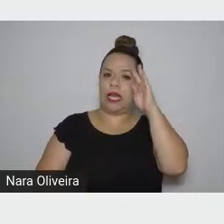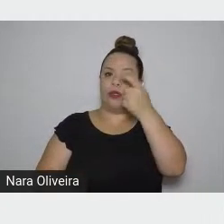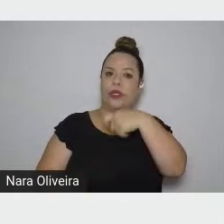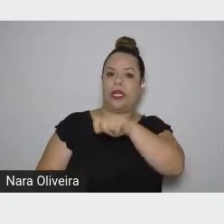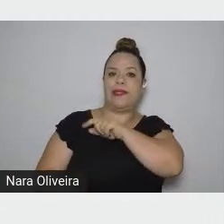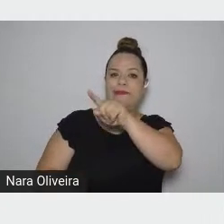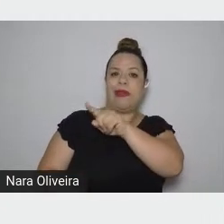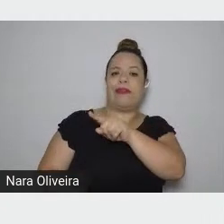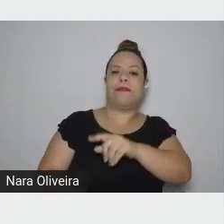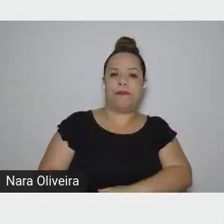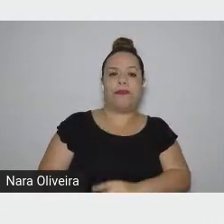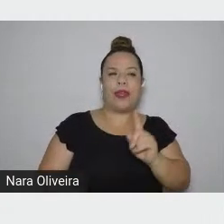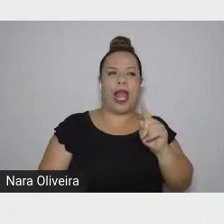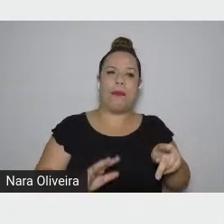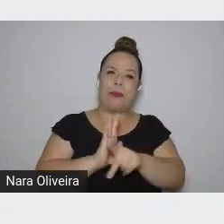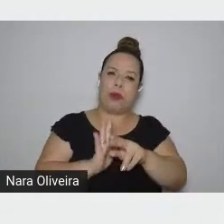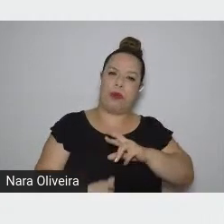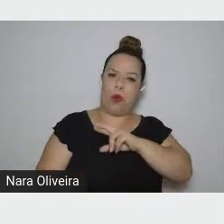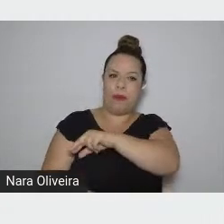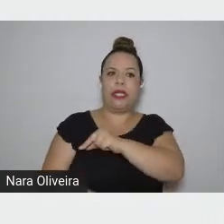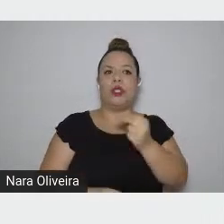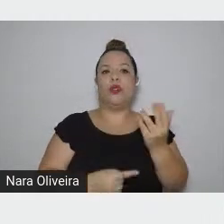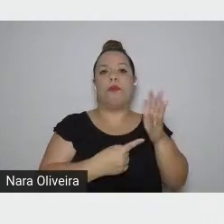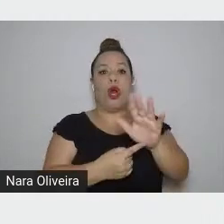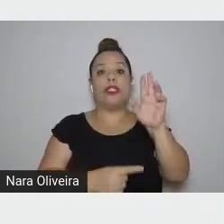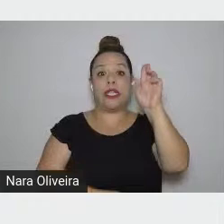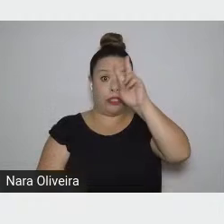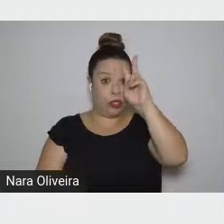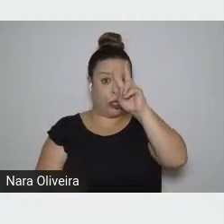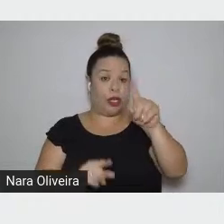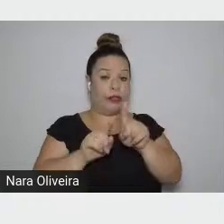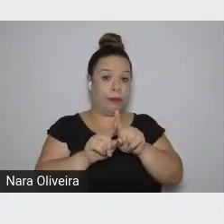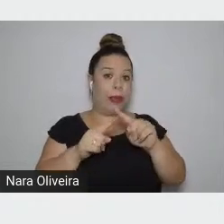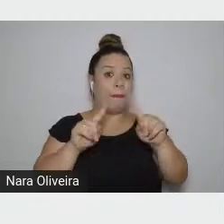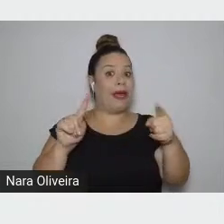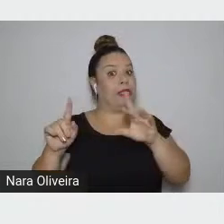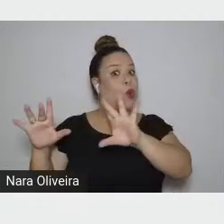voltar depois rapidamente a isso. Histórico é o contexto,